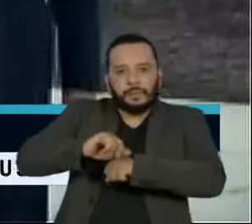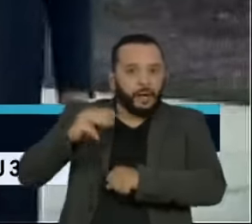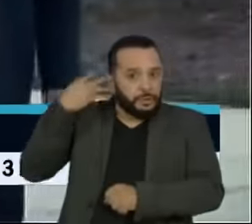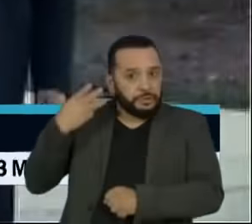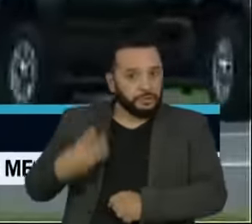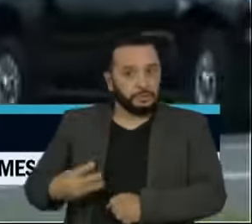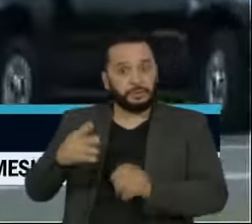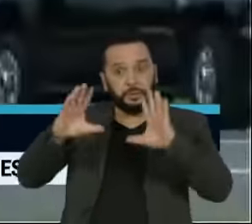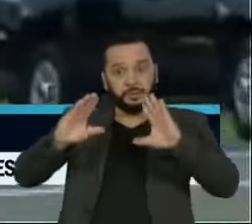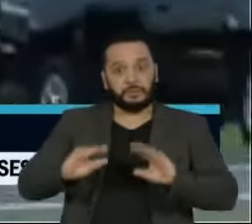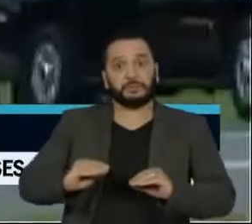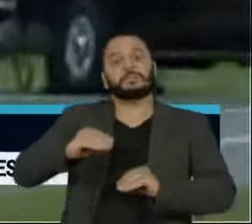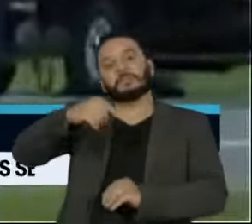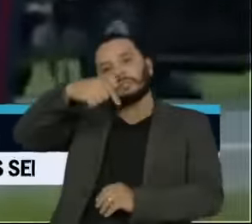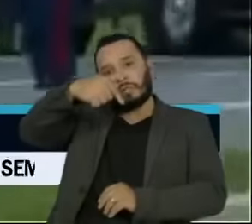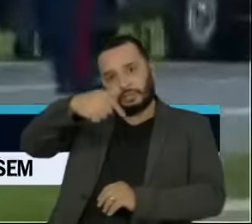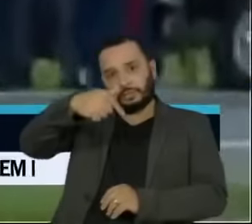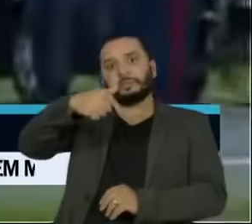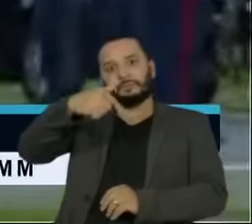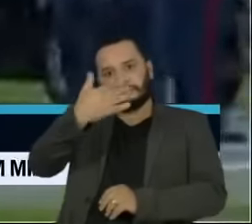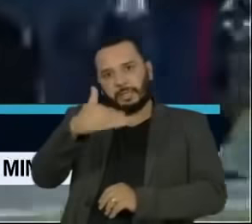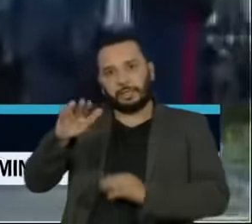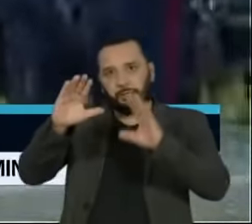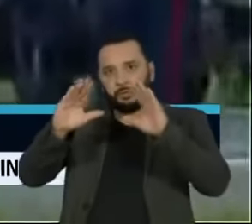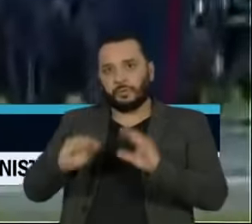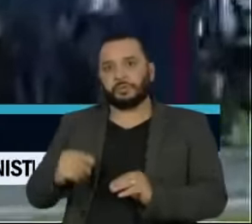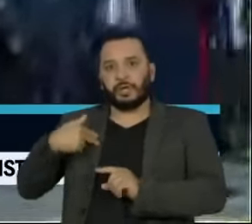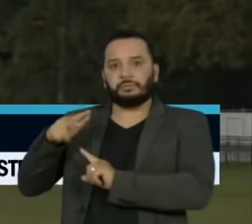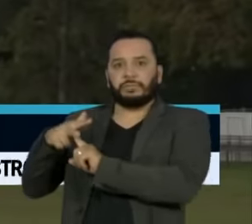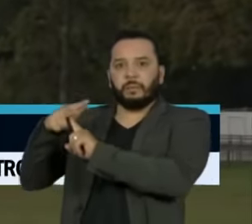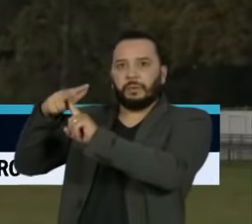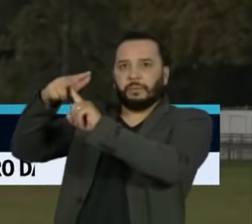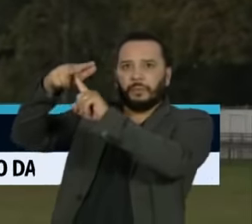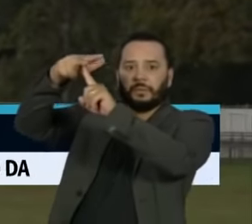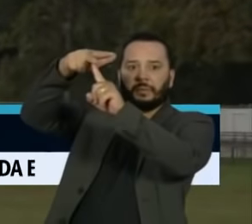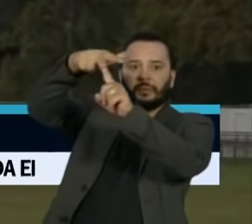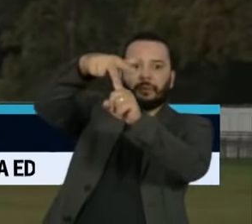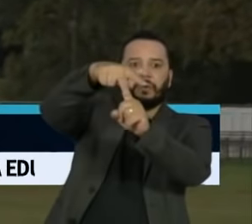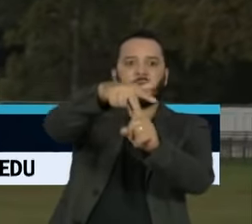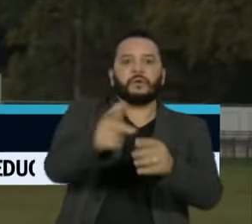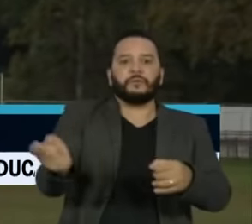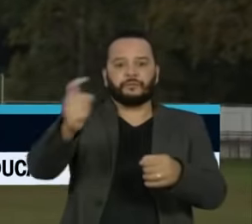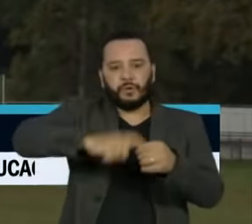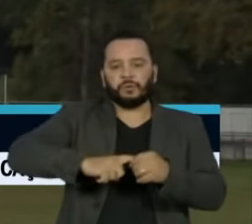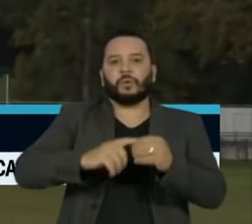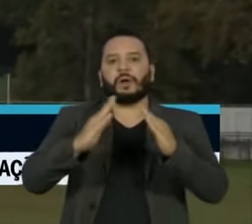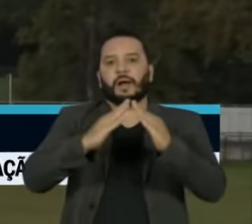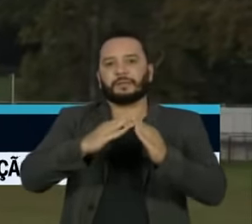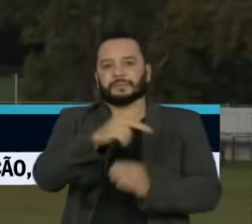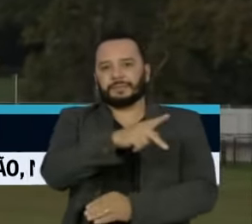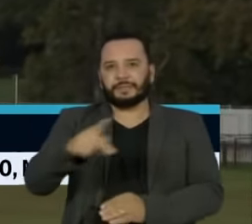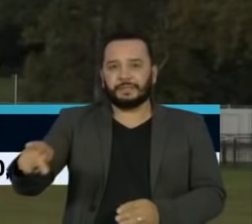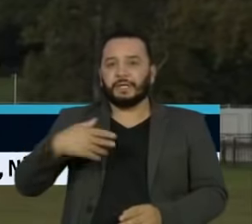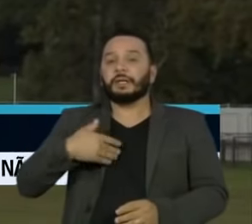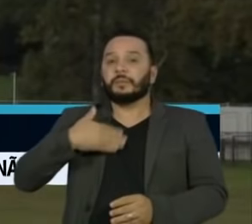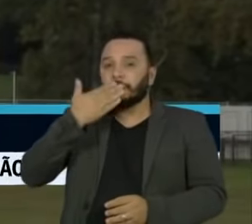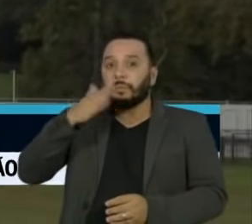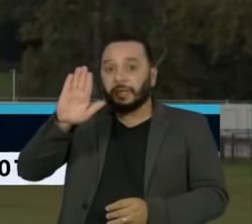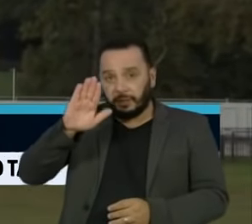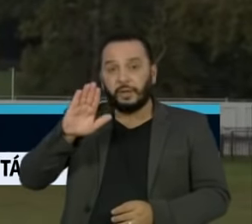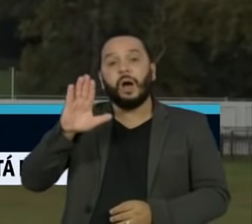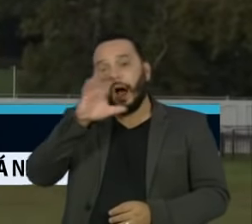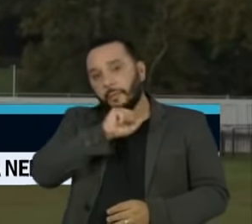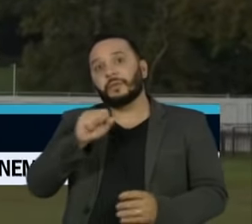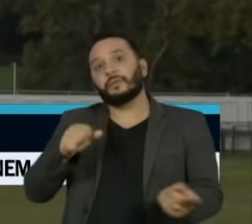horário de Brasília, ele deixou o hospital no helicóptero que o levou de volta à Casa Branca. O presidente prometeu voltar em breve